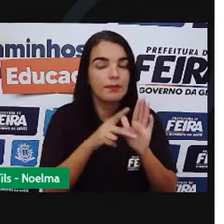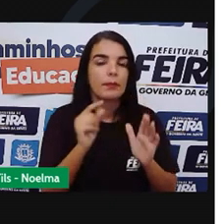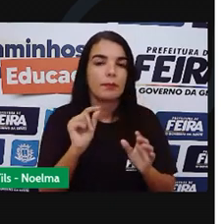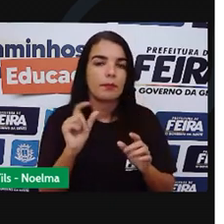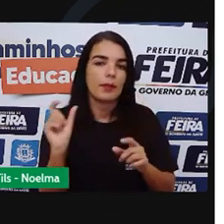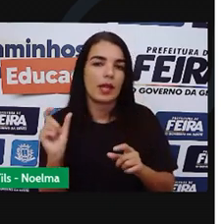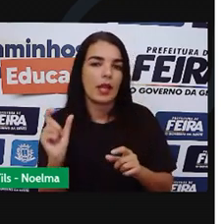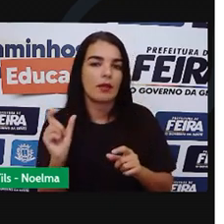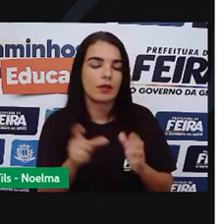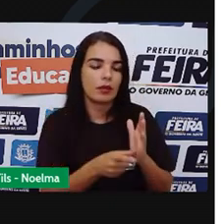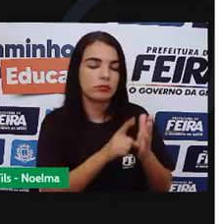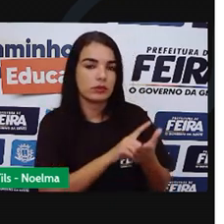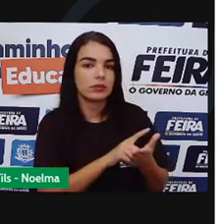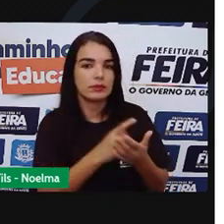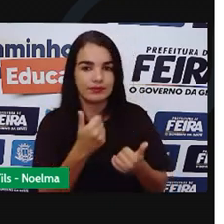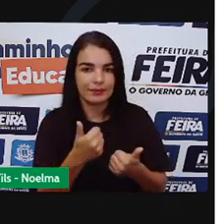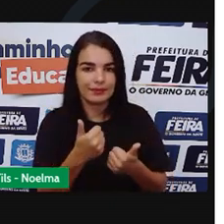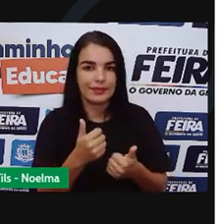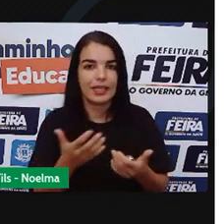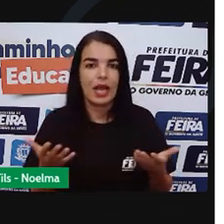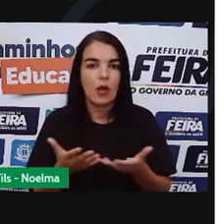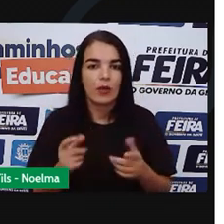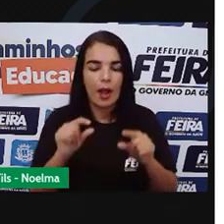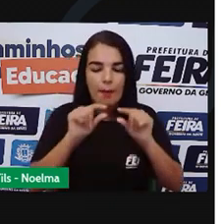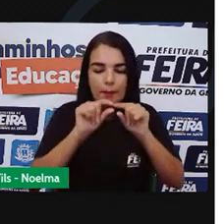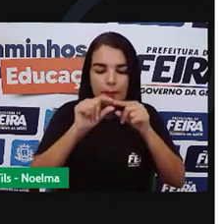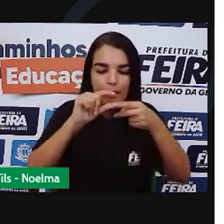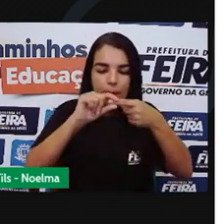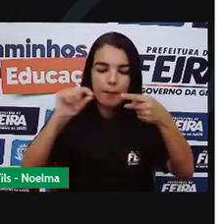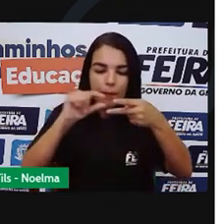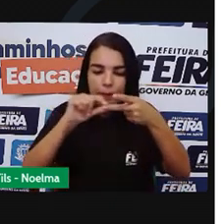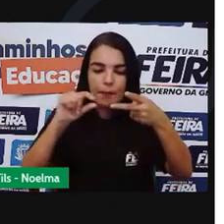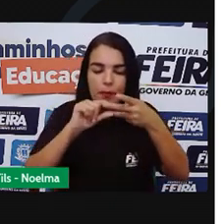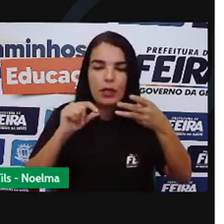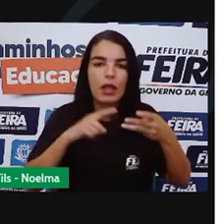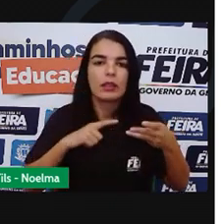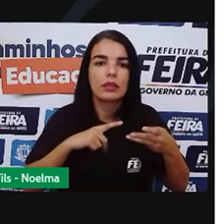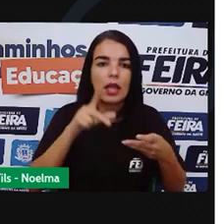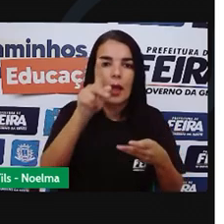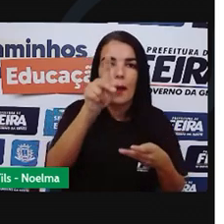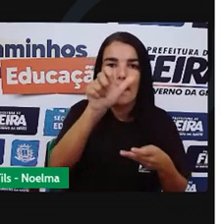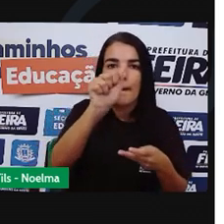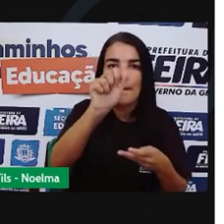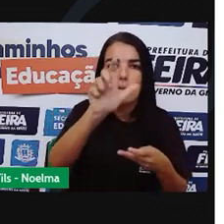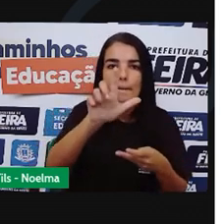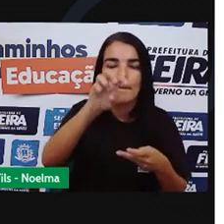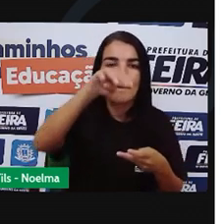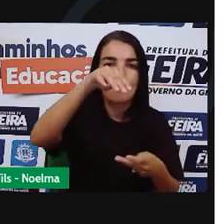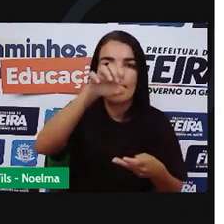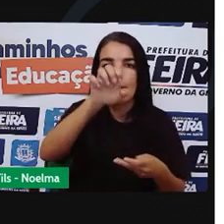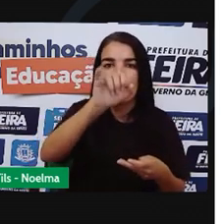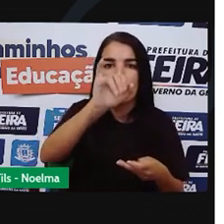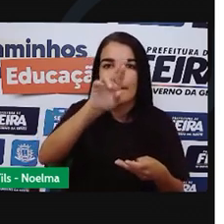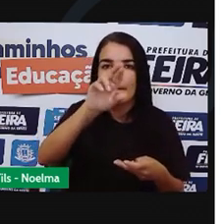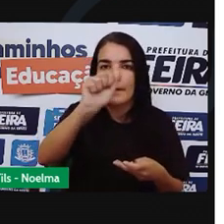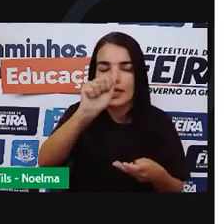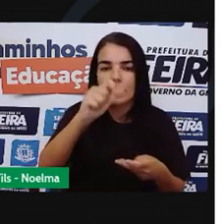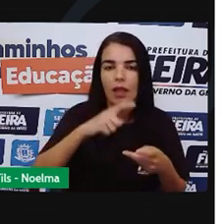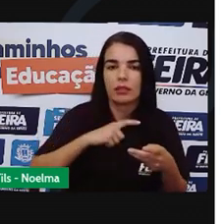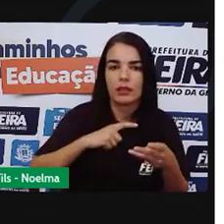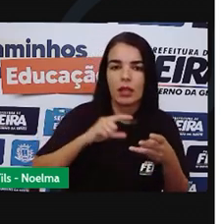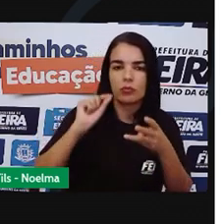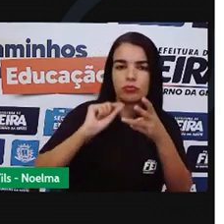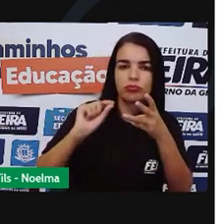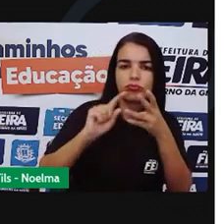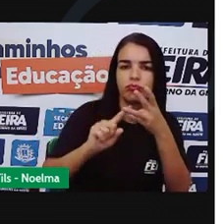Anteriormente No vídeo Na primeira linha Nós temos a palavra Palmeira E a palavra Estremece Na segunda A palavra